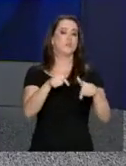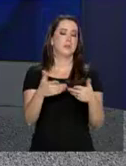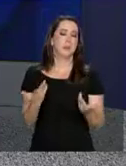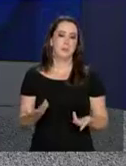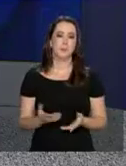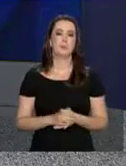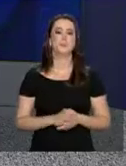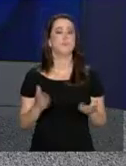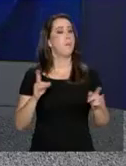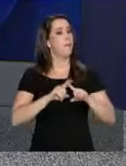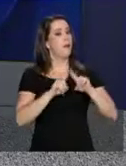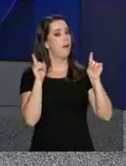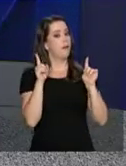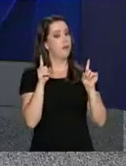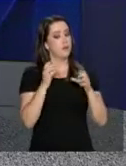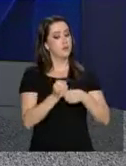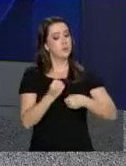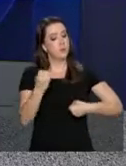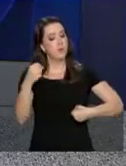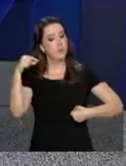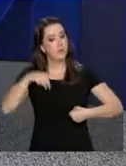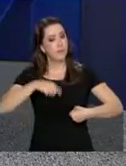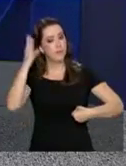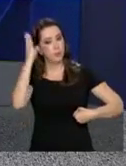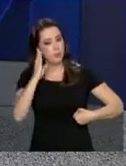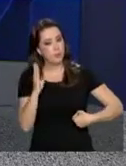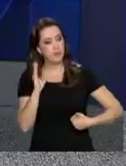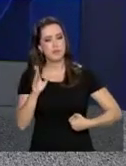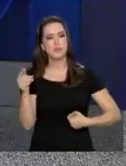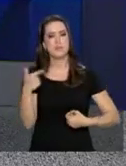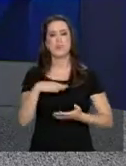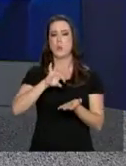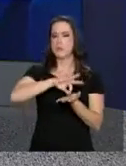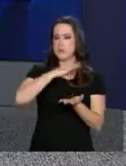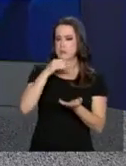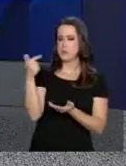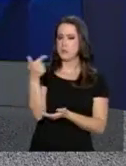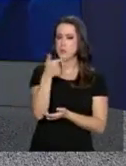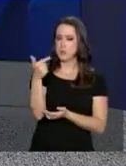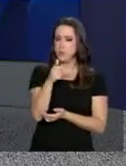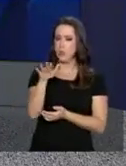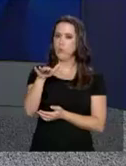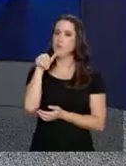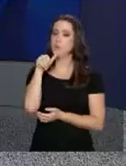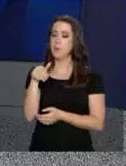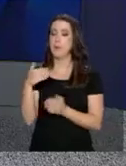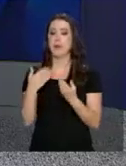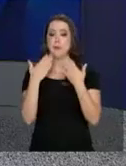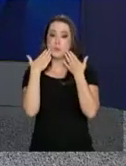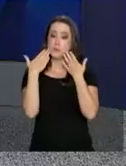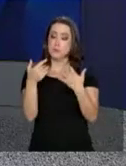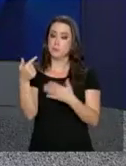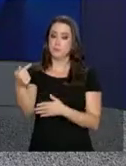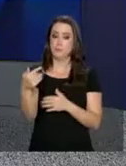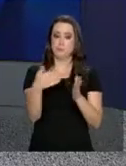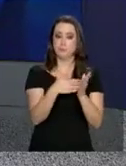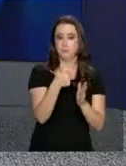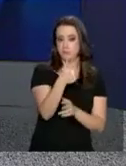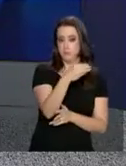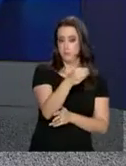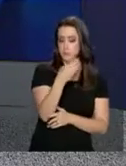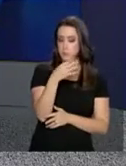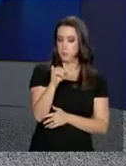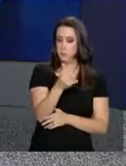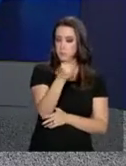registro aqui no Brasil, inscritos na segunda chamada, devem se apresentar de 7 a 10 de janeiro. O repórter